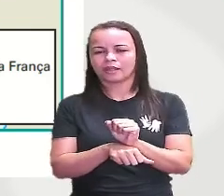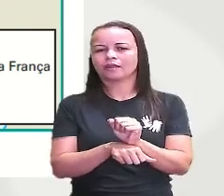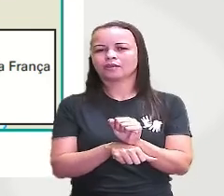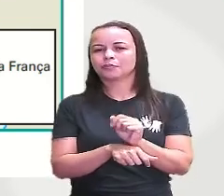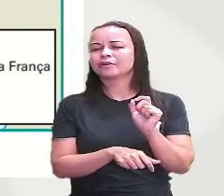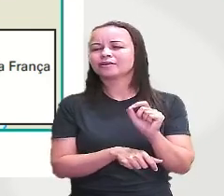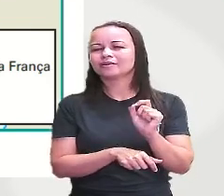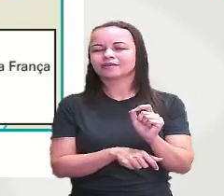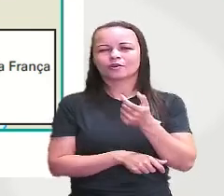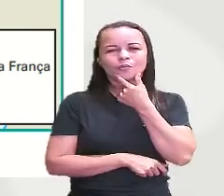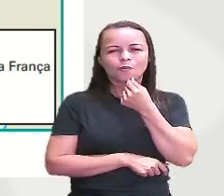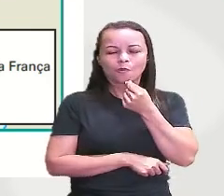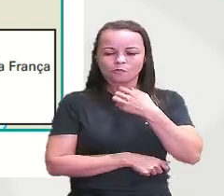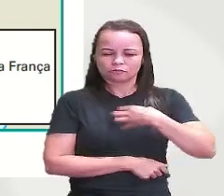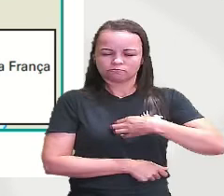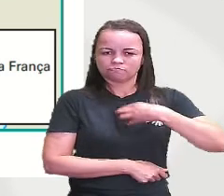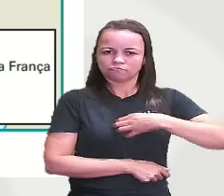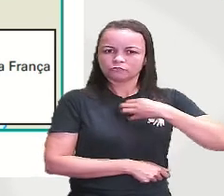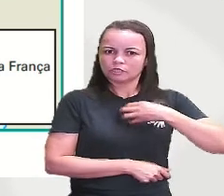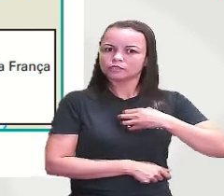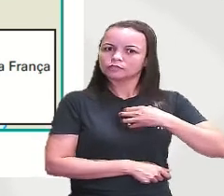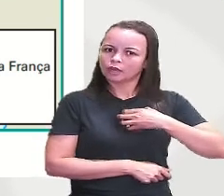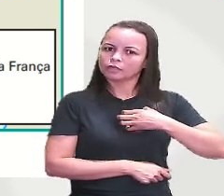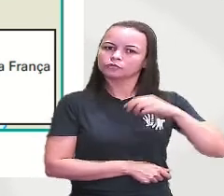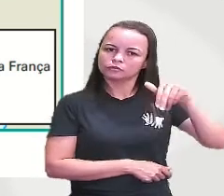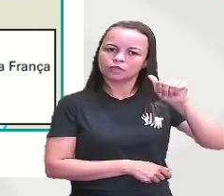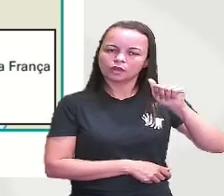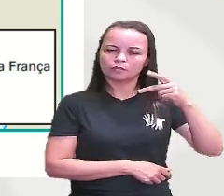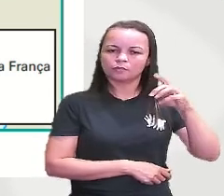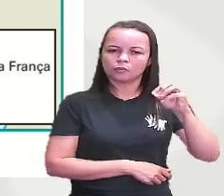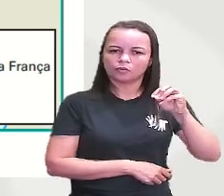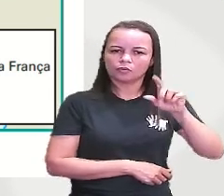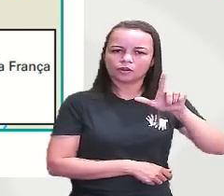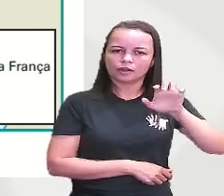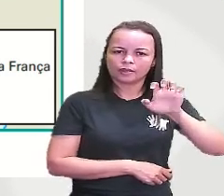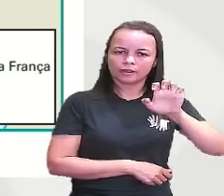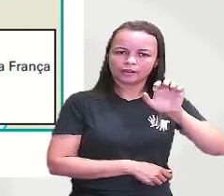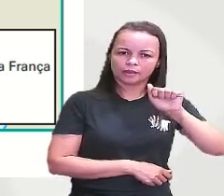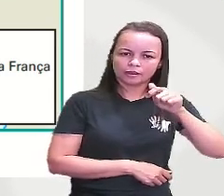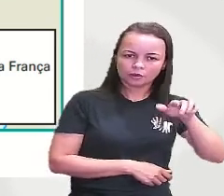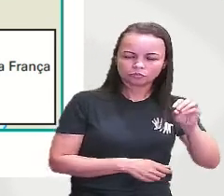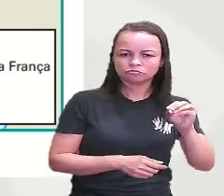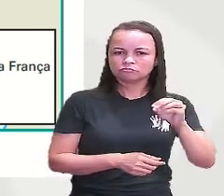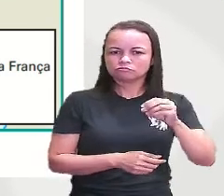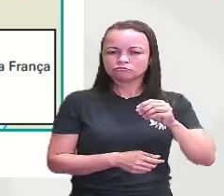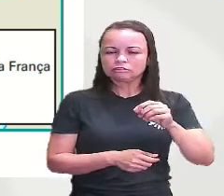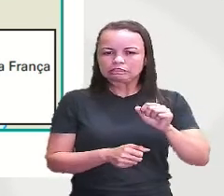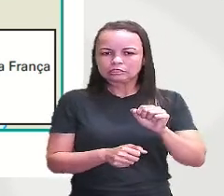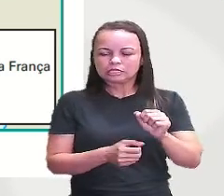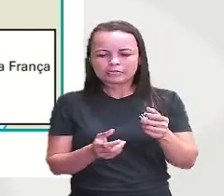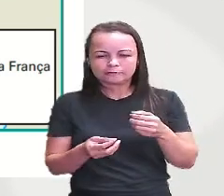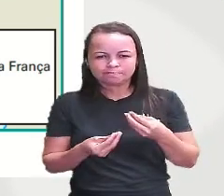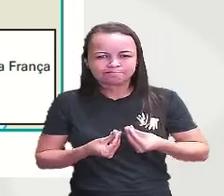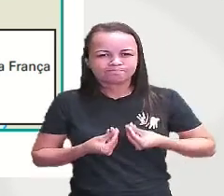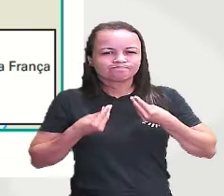bastante irritado ou bastante insatisfeito e essa insatisfação vai